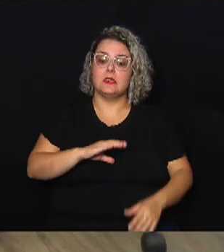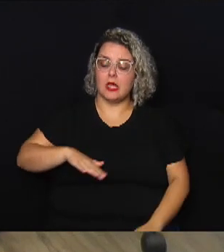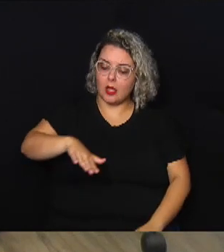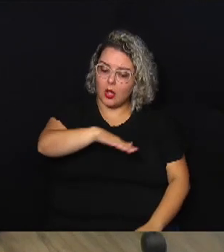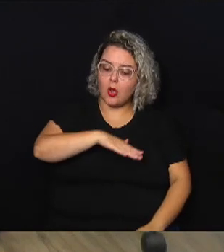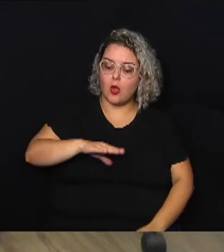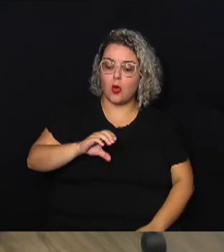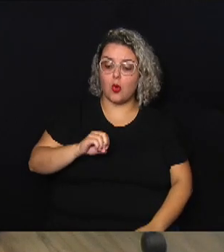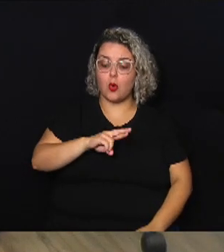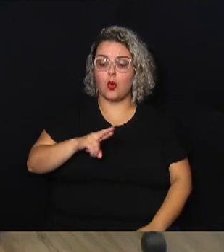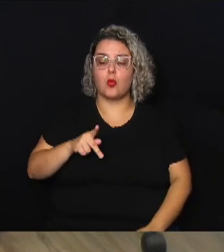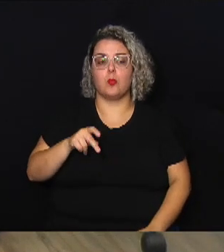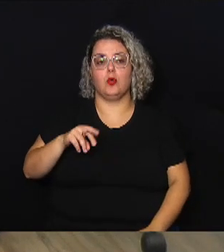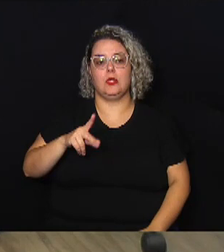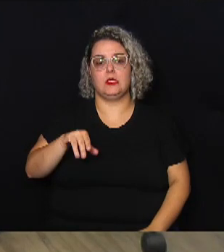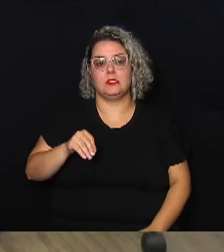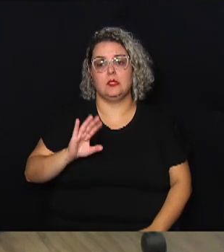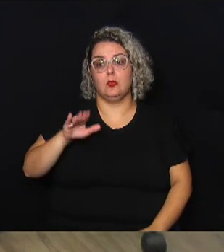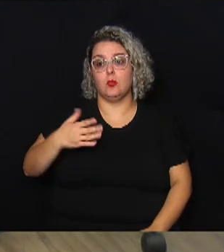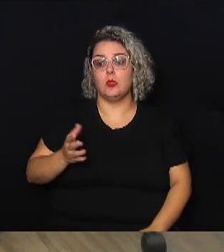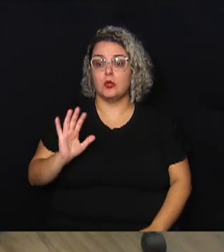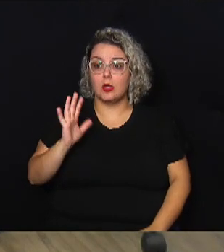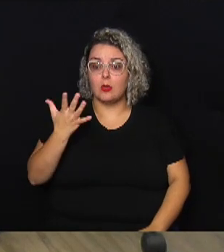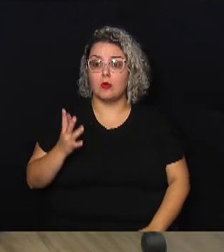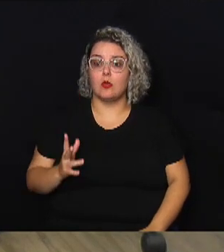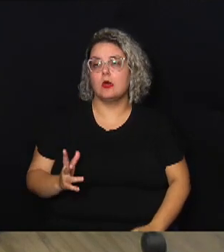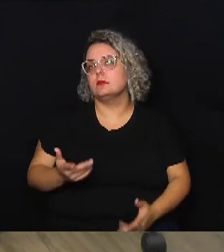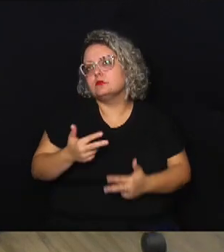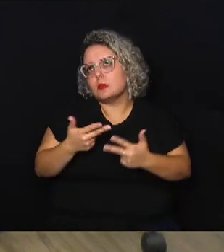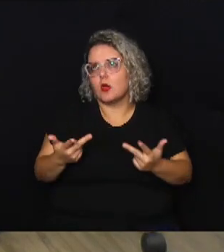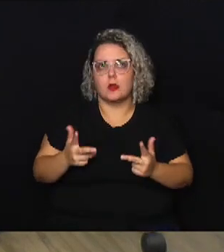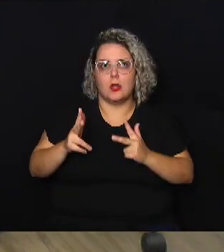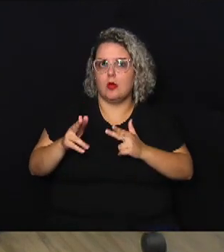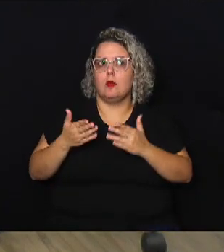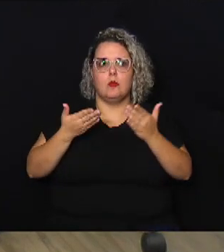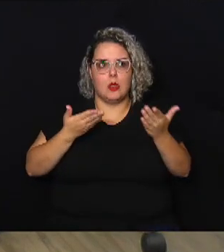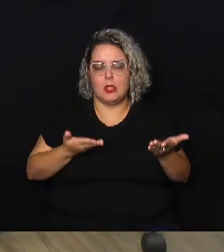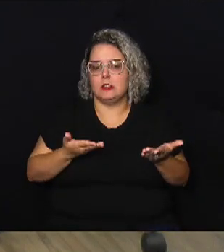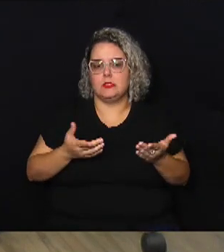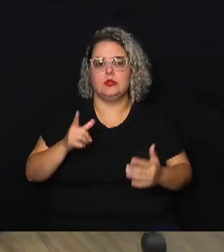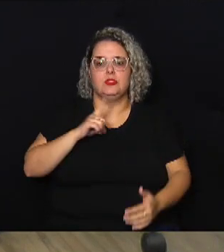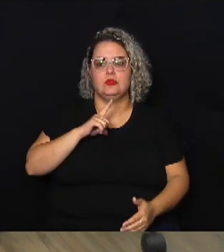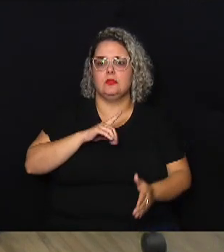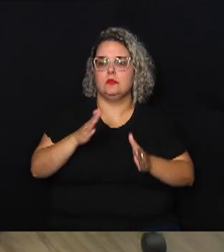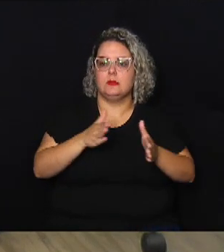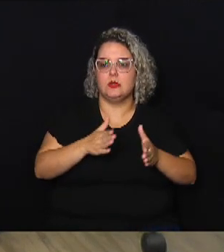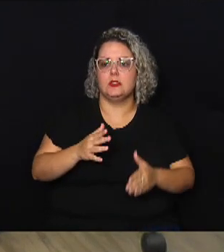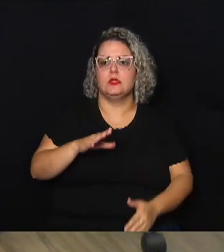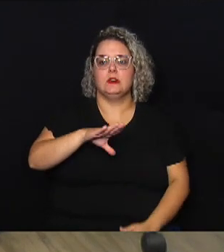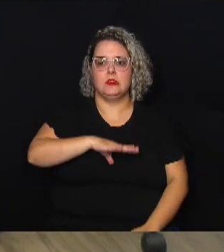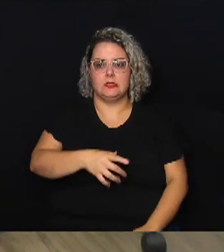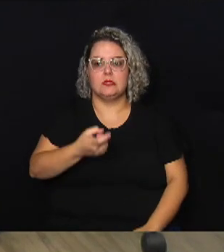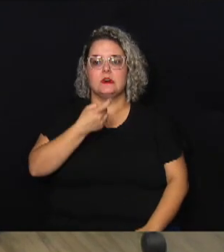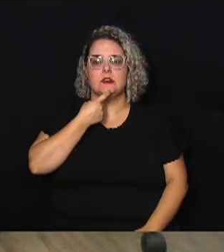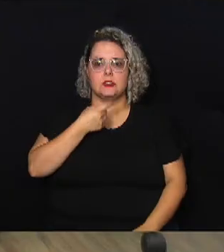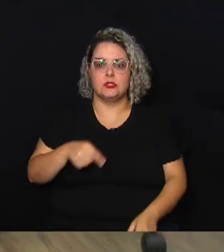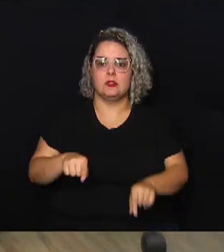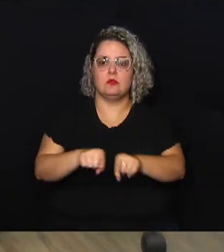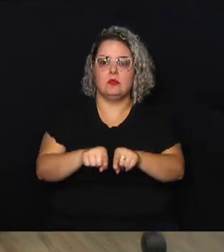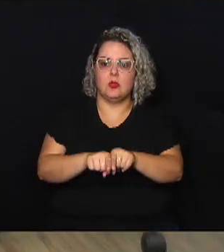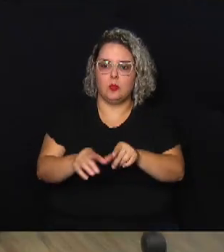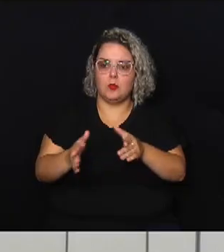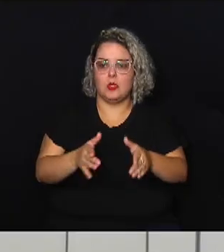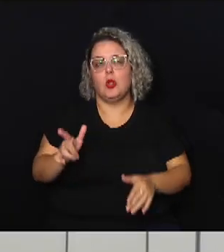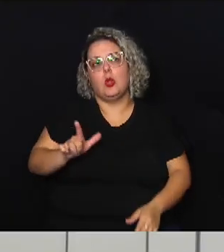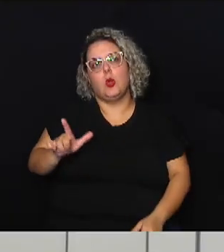quando acontecem fatos como estes, a gente teve recentemente, Campinas também, uma situação, claro